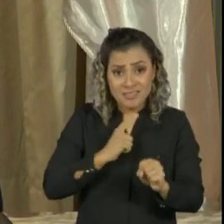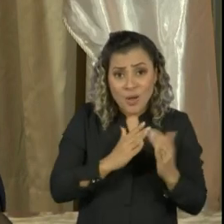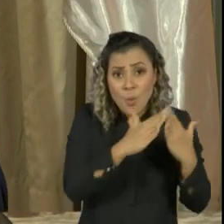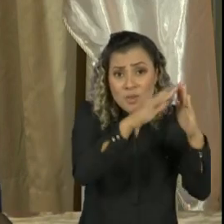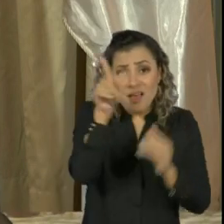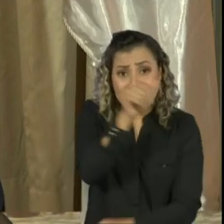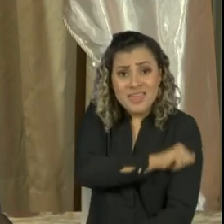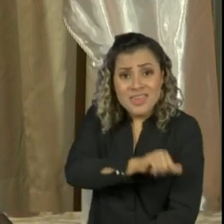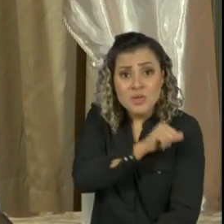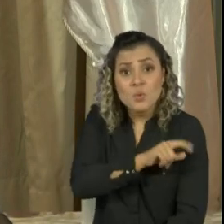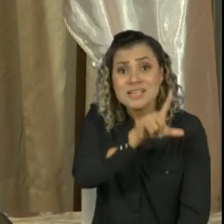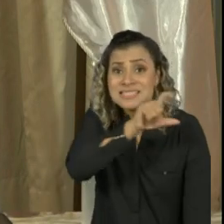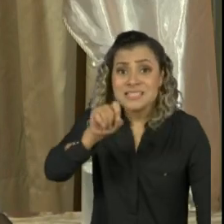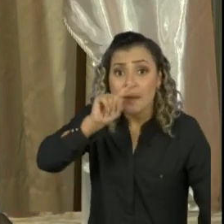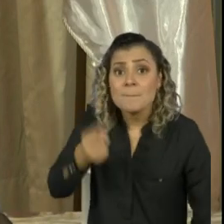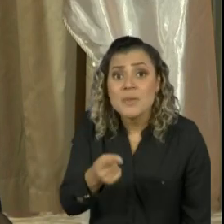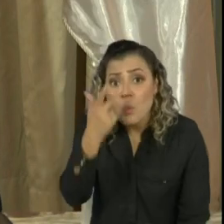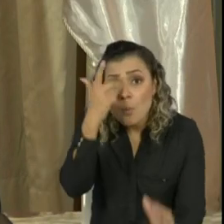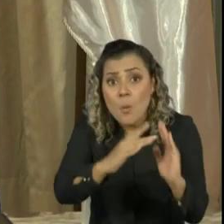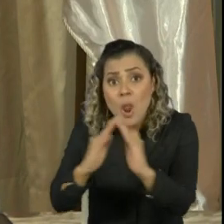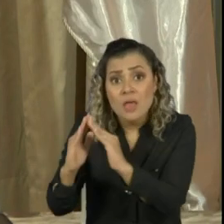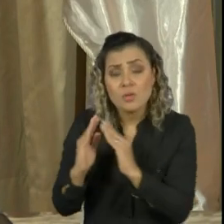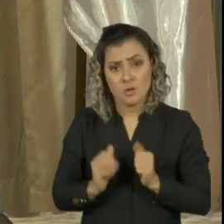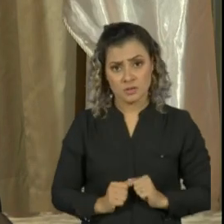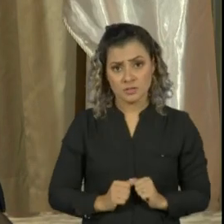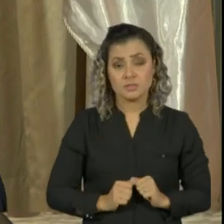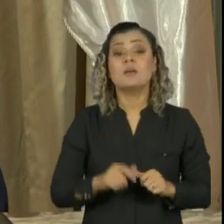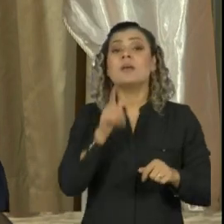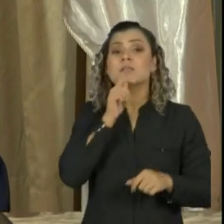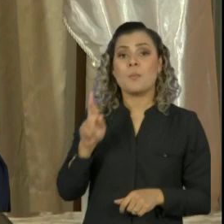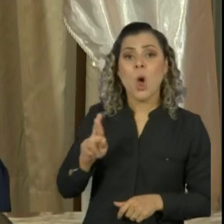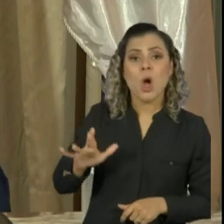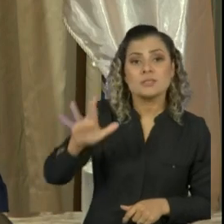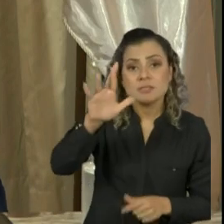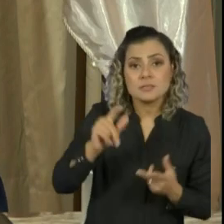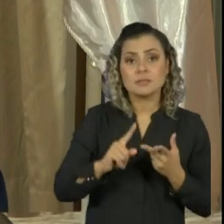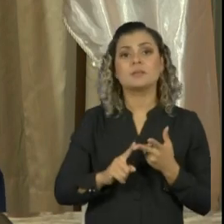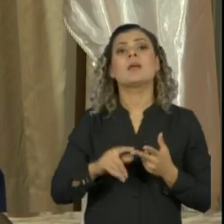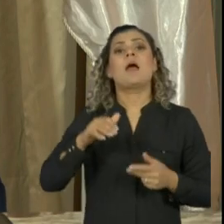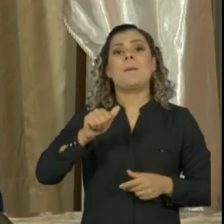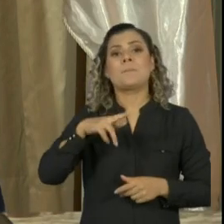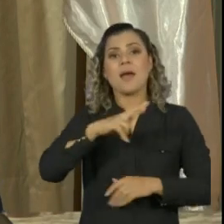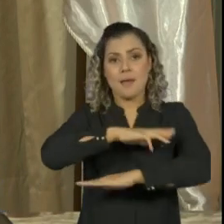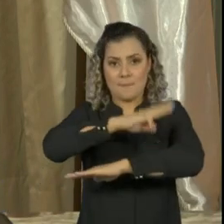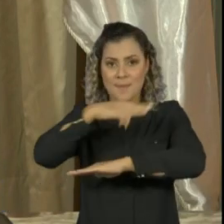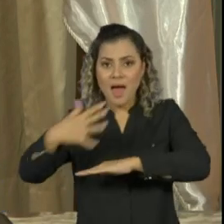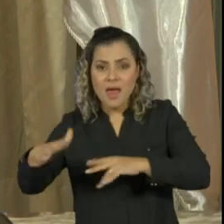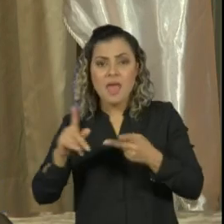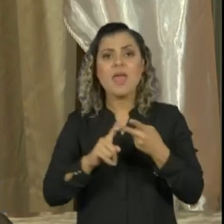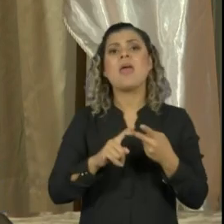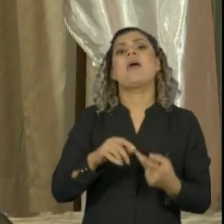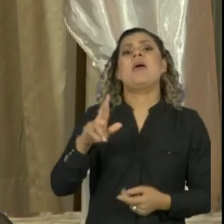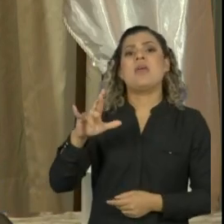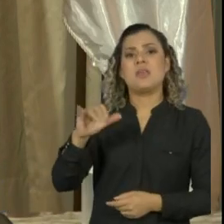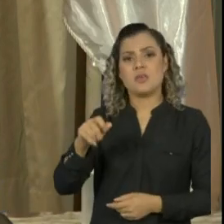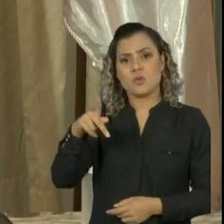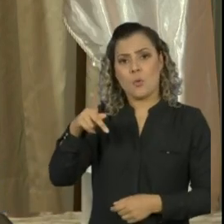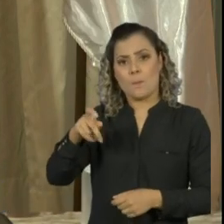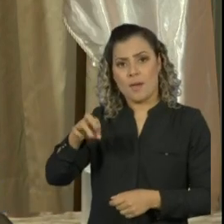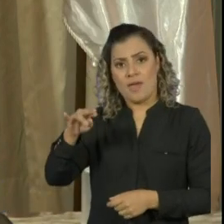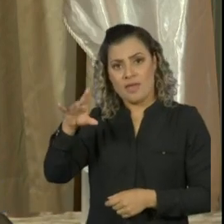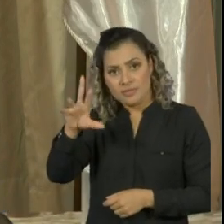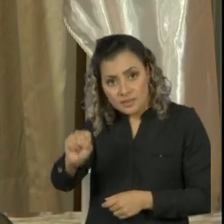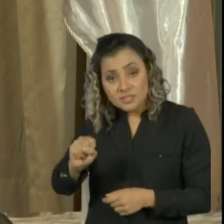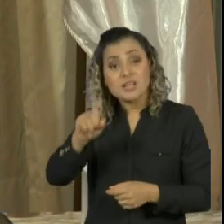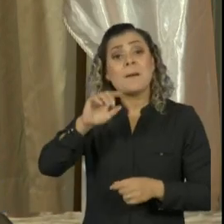com 100 mil pessoas. Favela da Rocinha, Favela da Maré, Rio das Pedras, são comunidades que têm mais